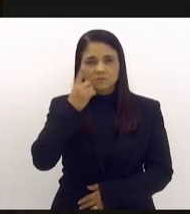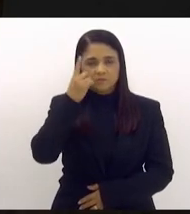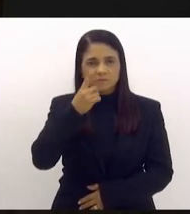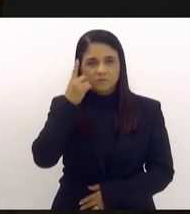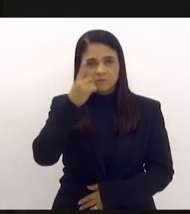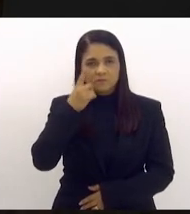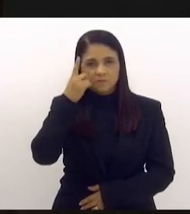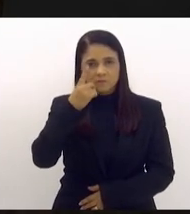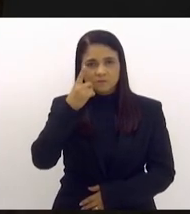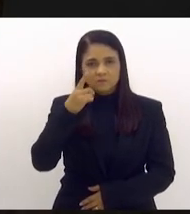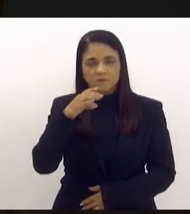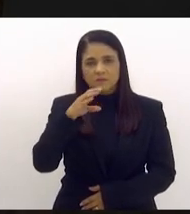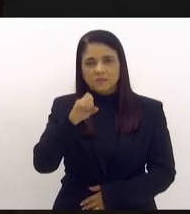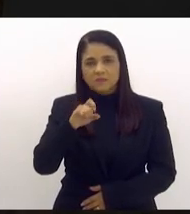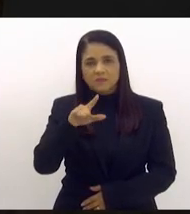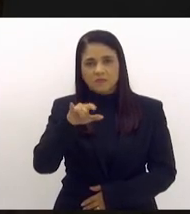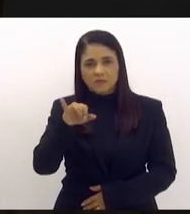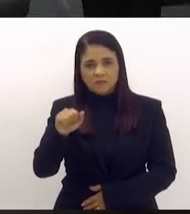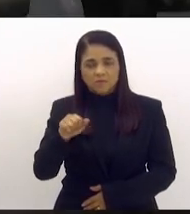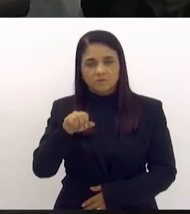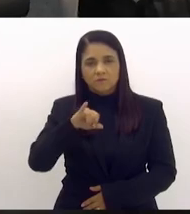Deputada Célia Jordão.